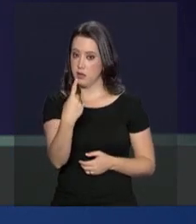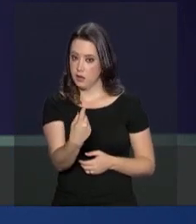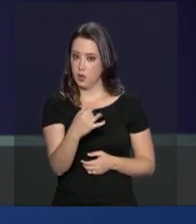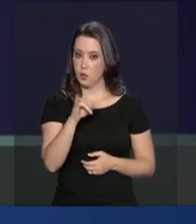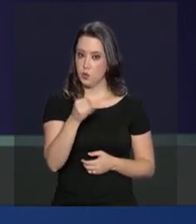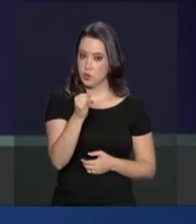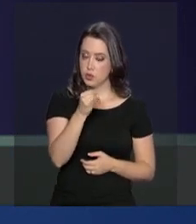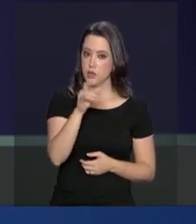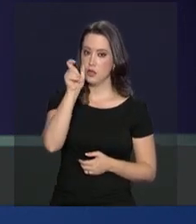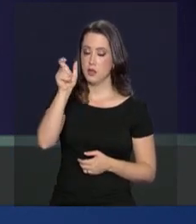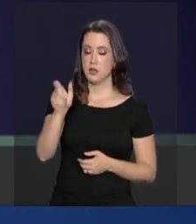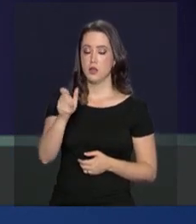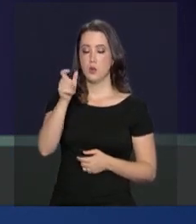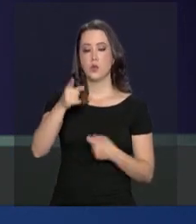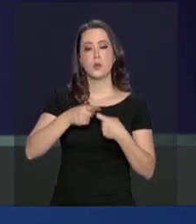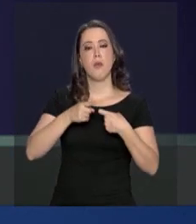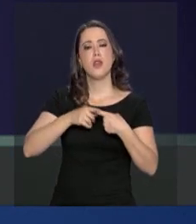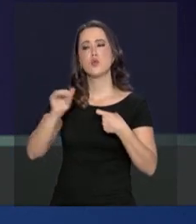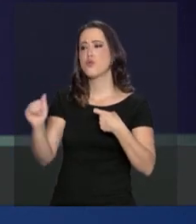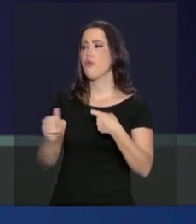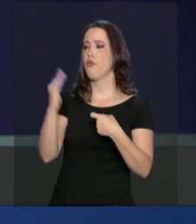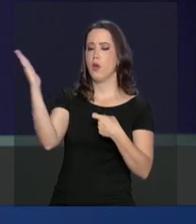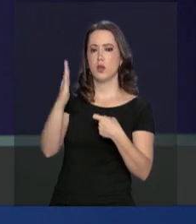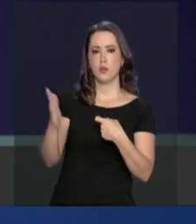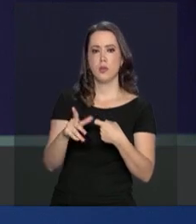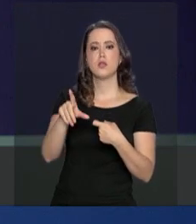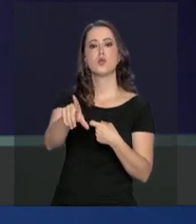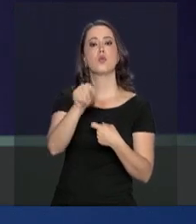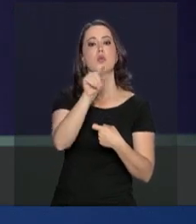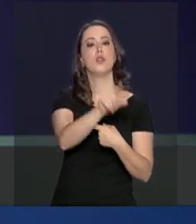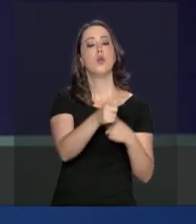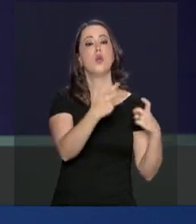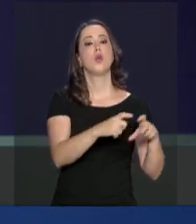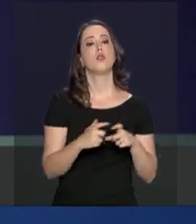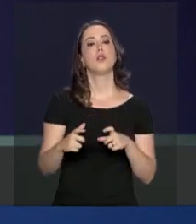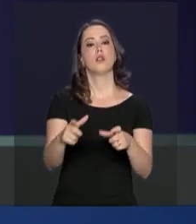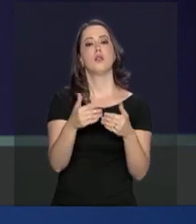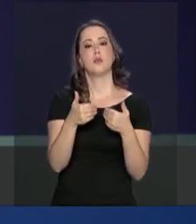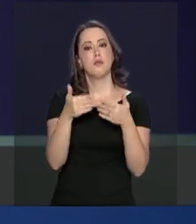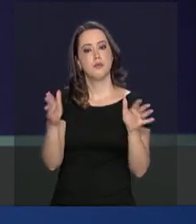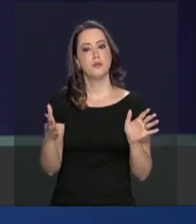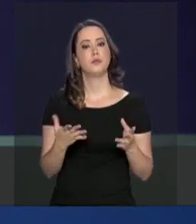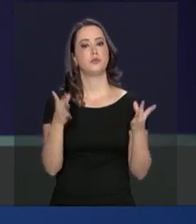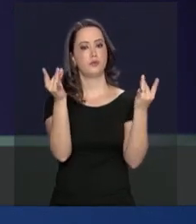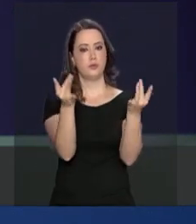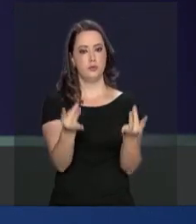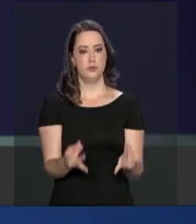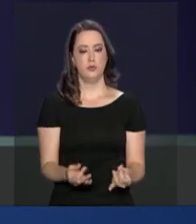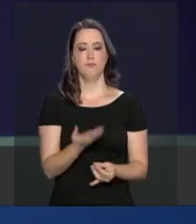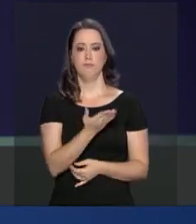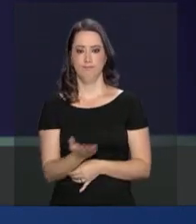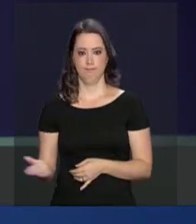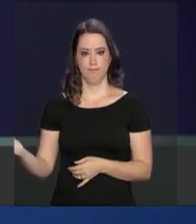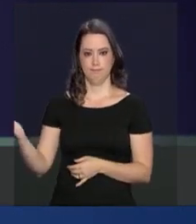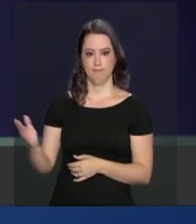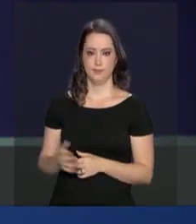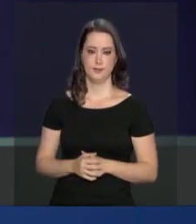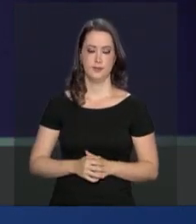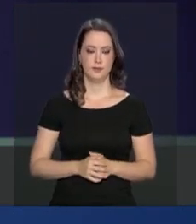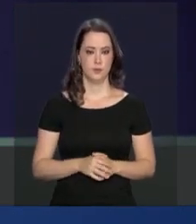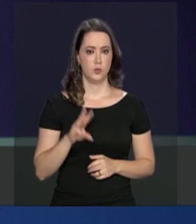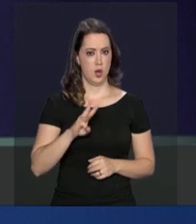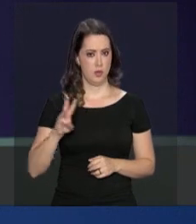médicos estrangeiros terão acesso ao sistema para optarem pelas localidades em aberto. Os detalhes estão no site